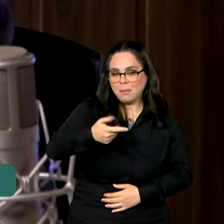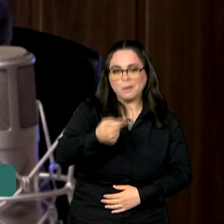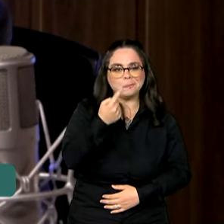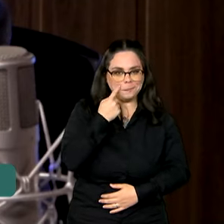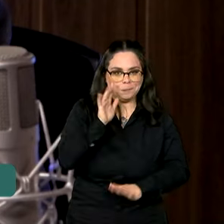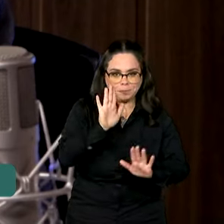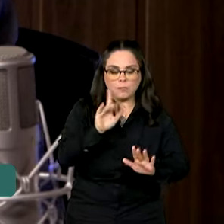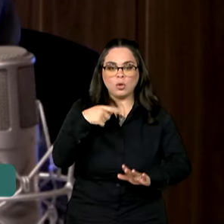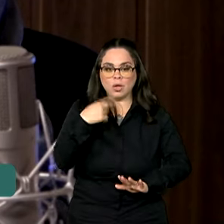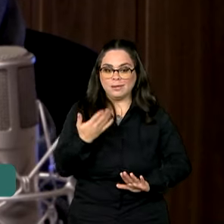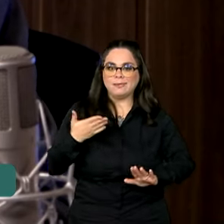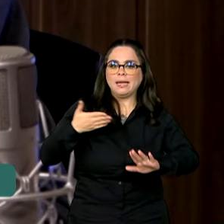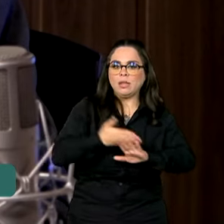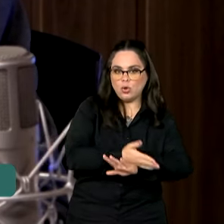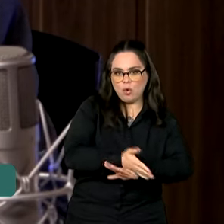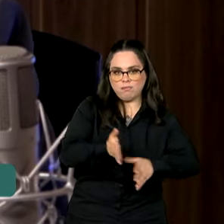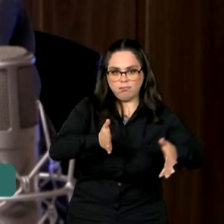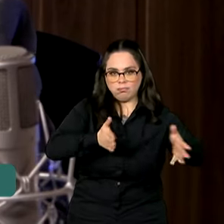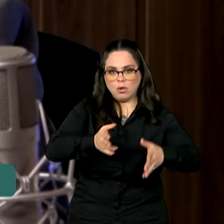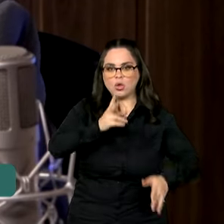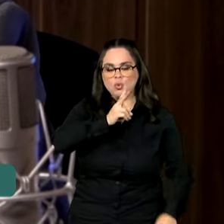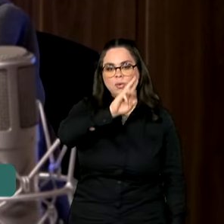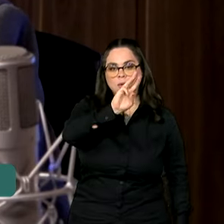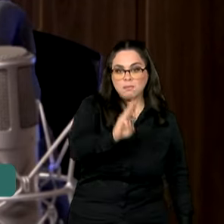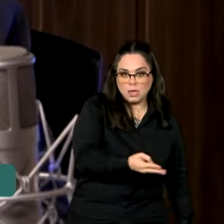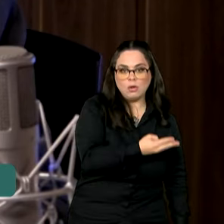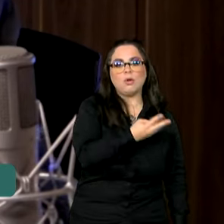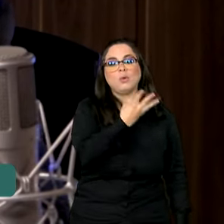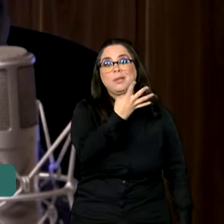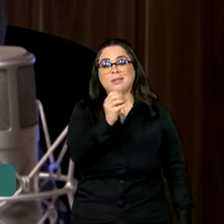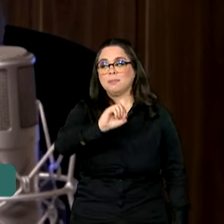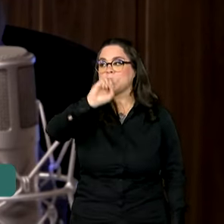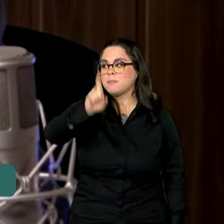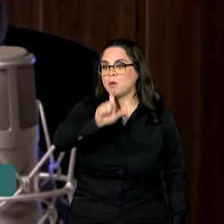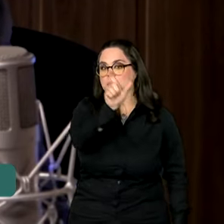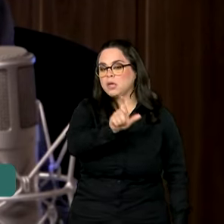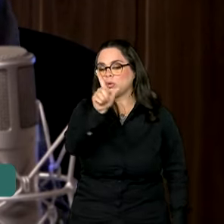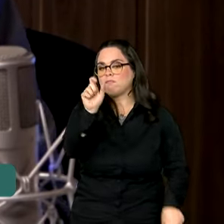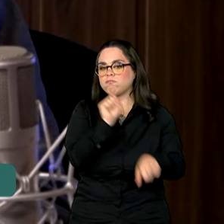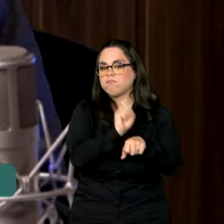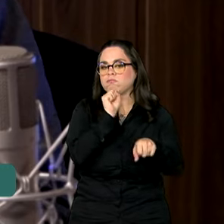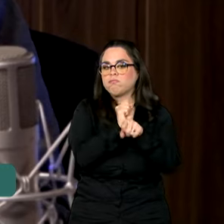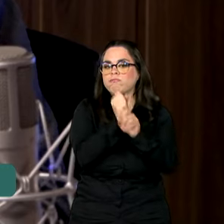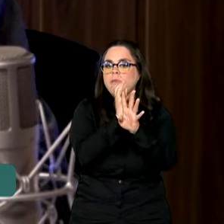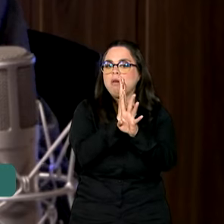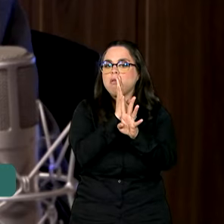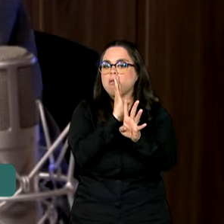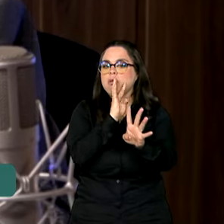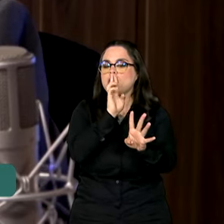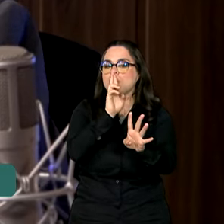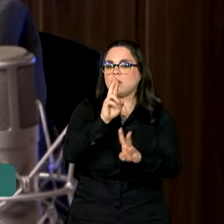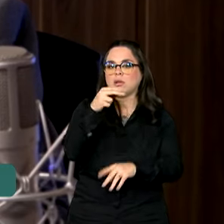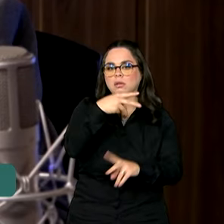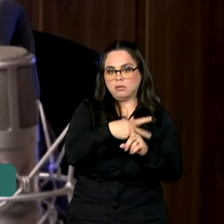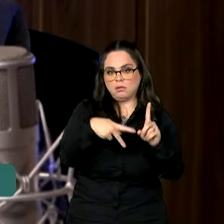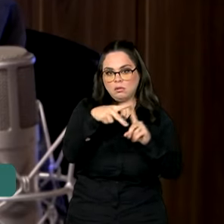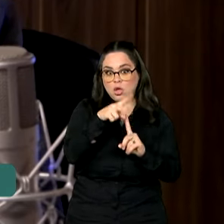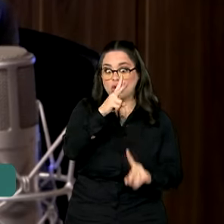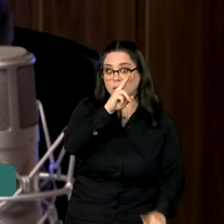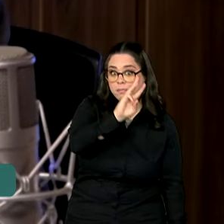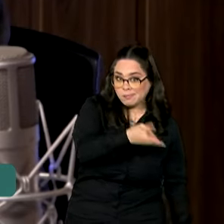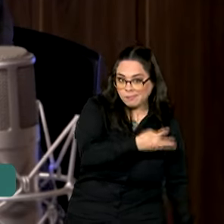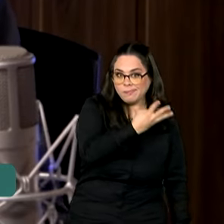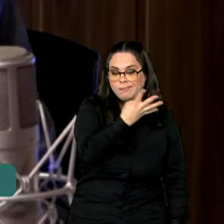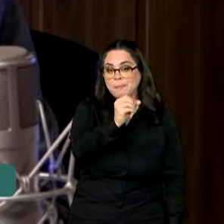ideia, nós assumimos com 2 milhões e 400 mil pessoas aguardando alguma resposta do INSS. 2 milhões e 400